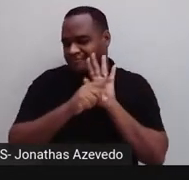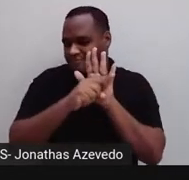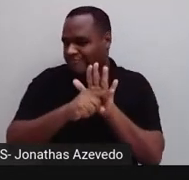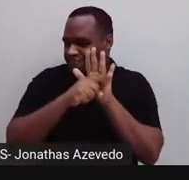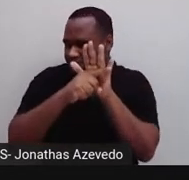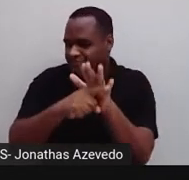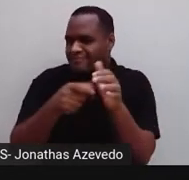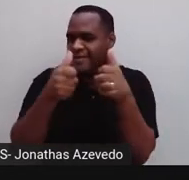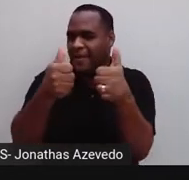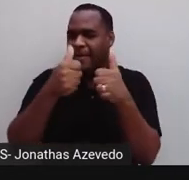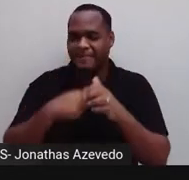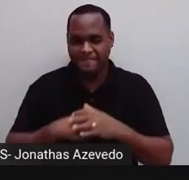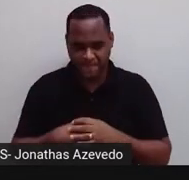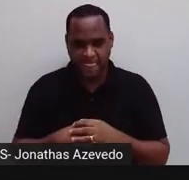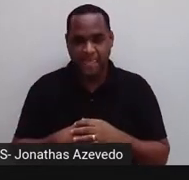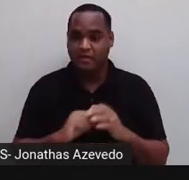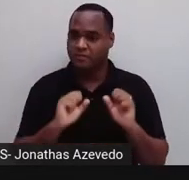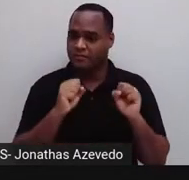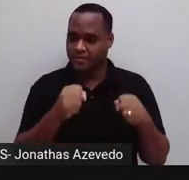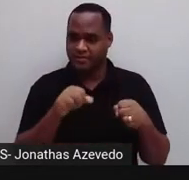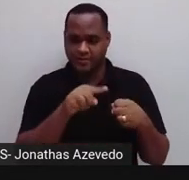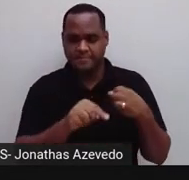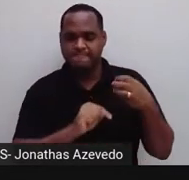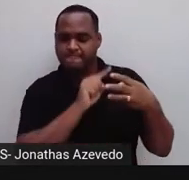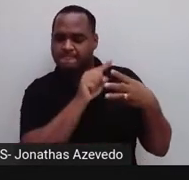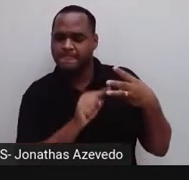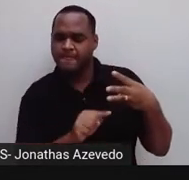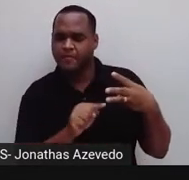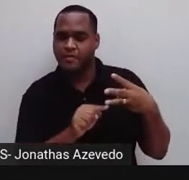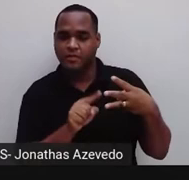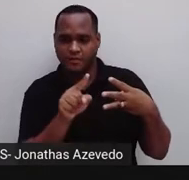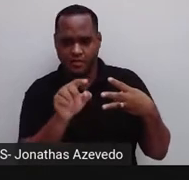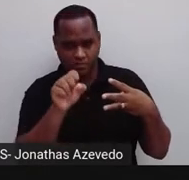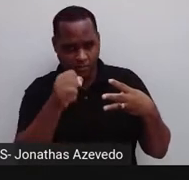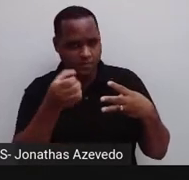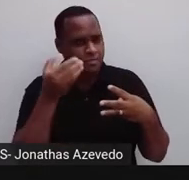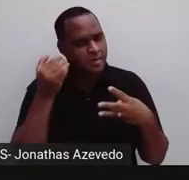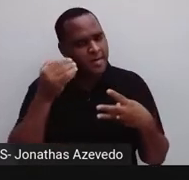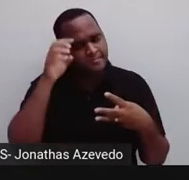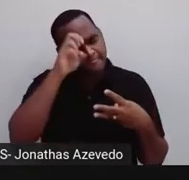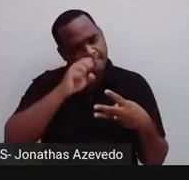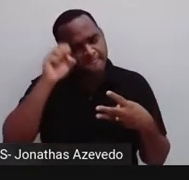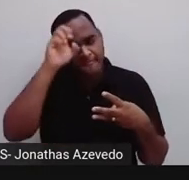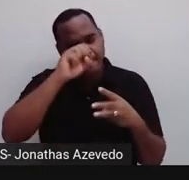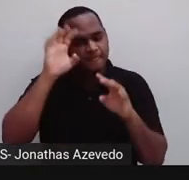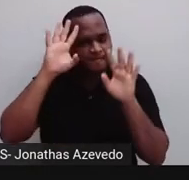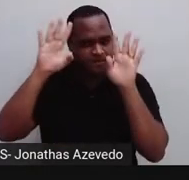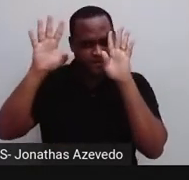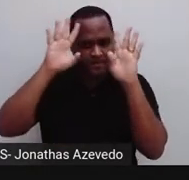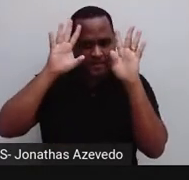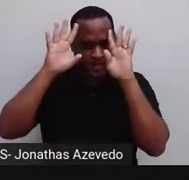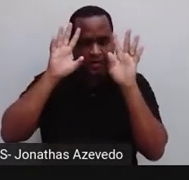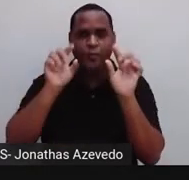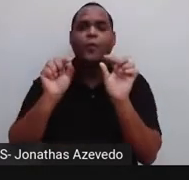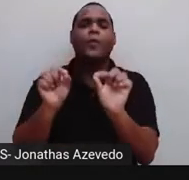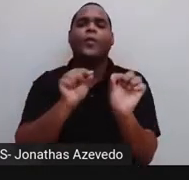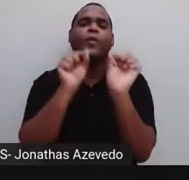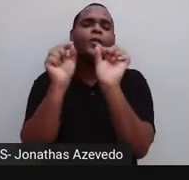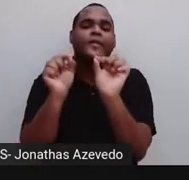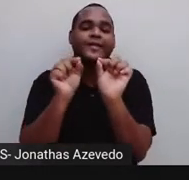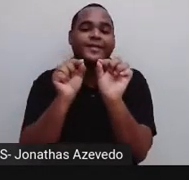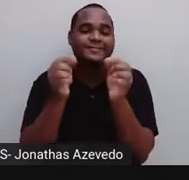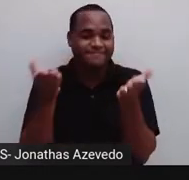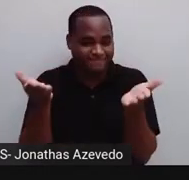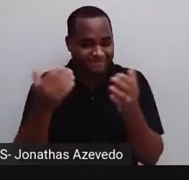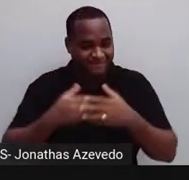a intenção delas era fazer você pensar no que você, de fato, tinha conseguido aprender na